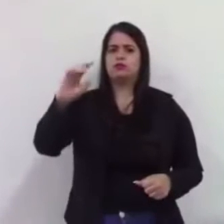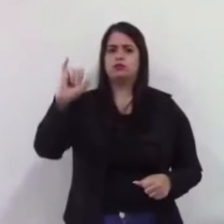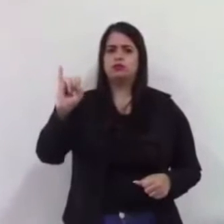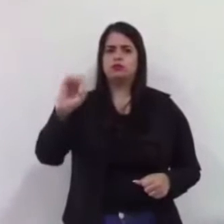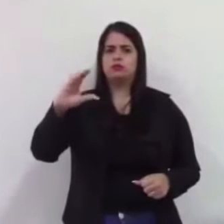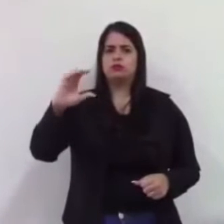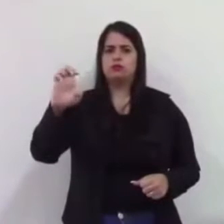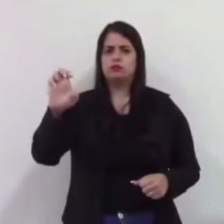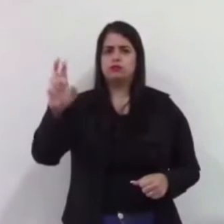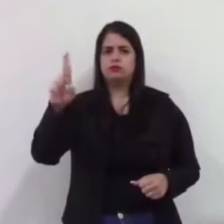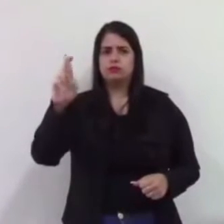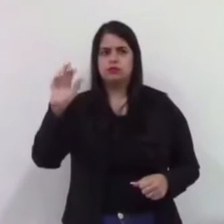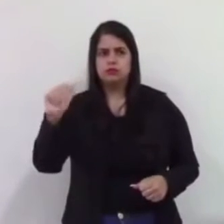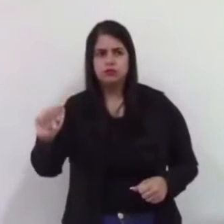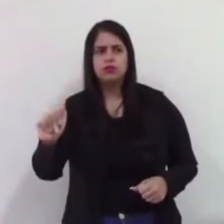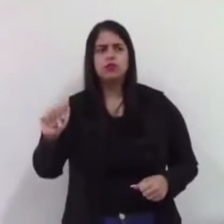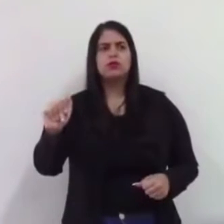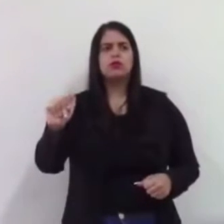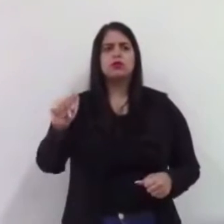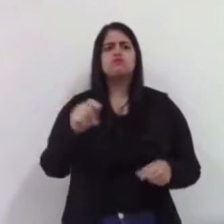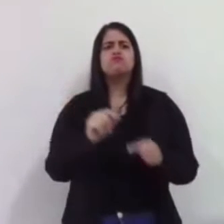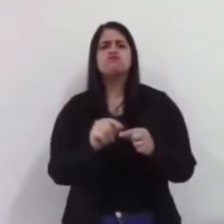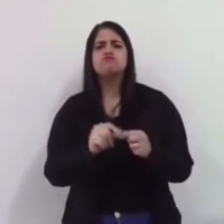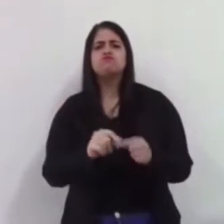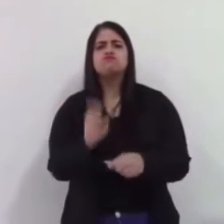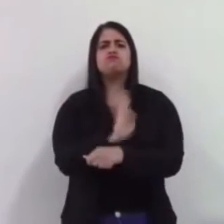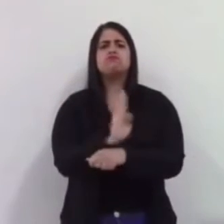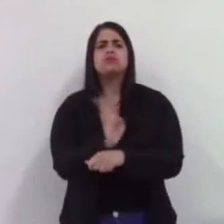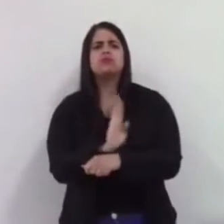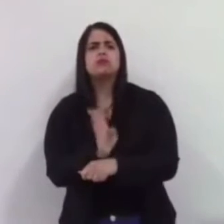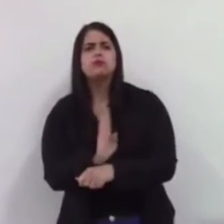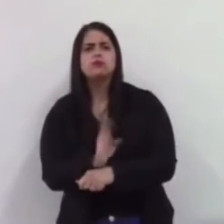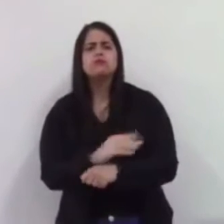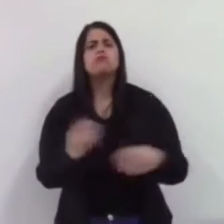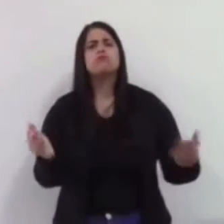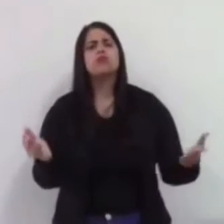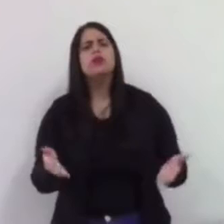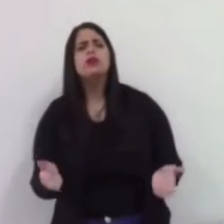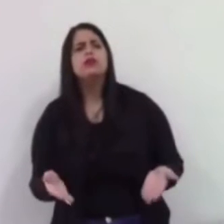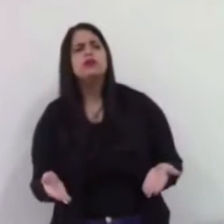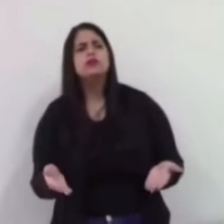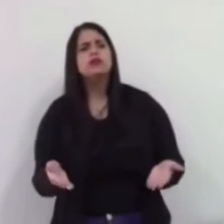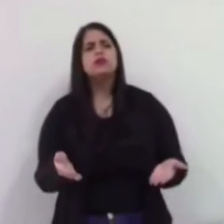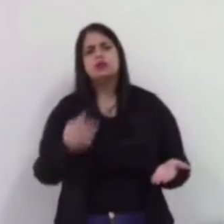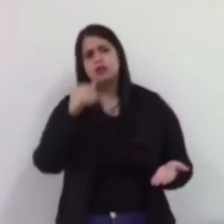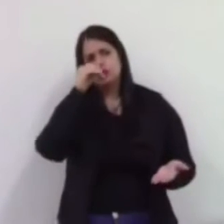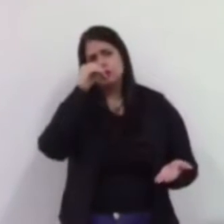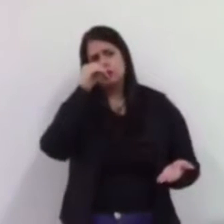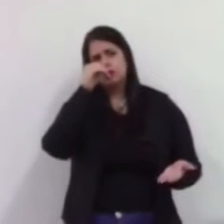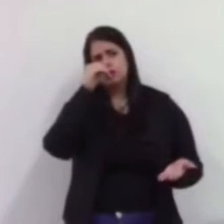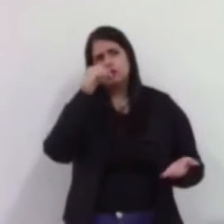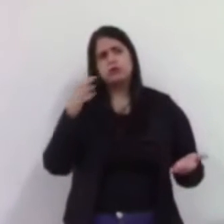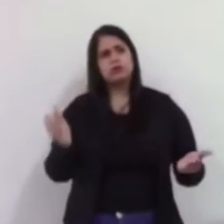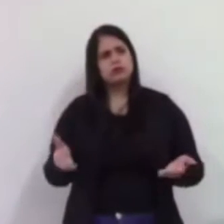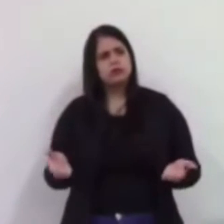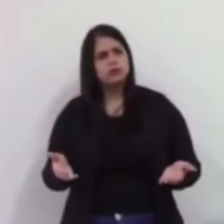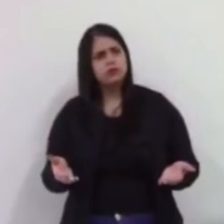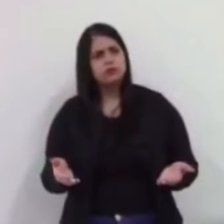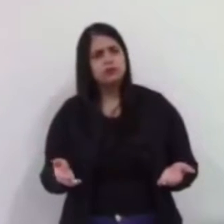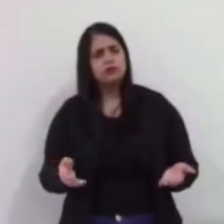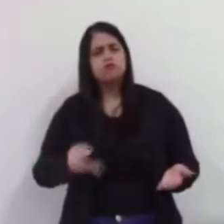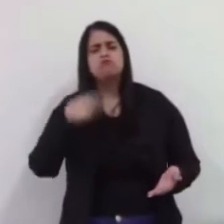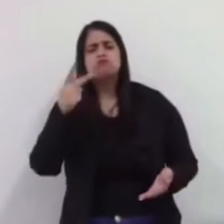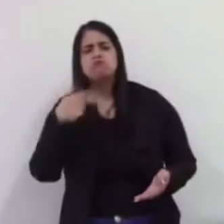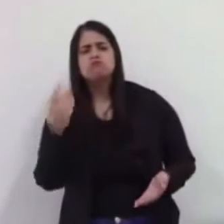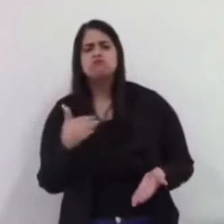vendo a rede social, ele fazendo um vídeo, e hoje, pronto, falou com o secretário